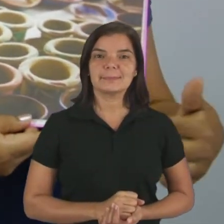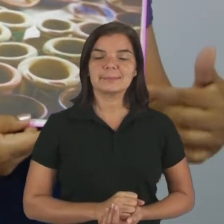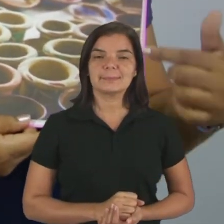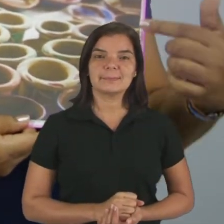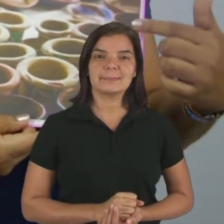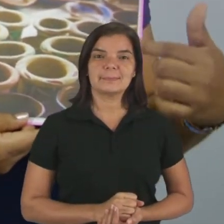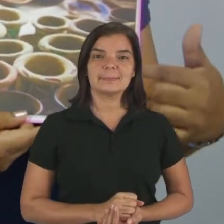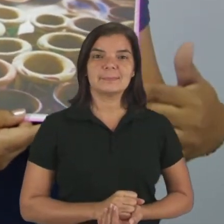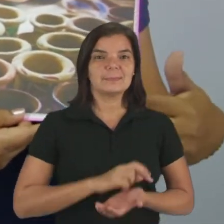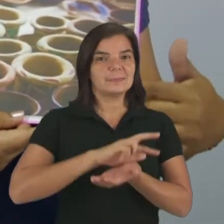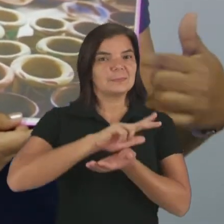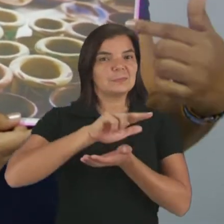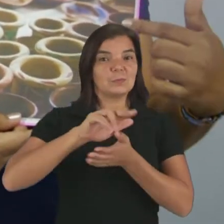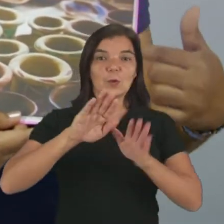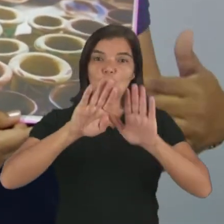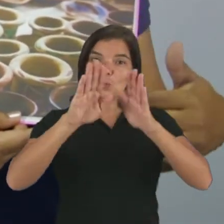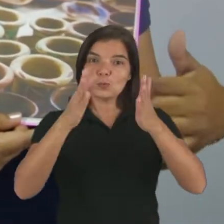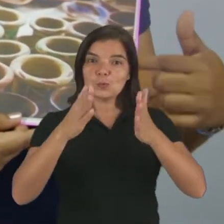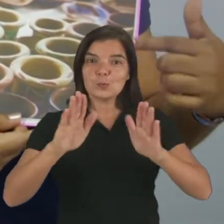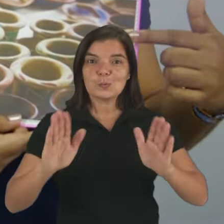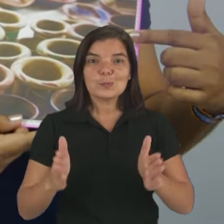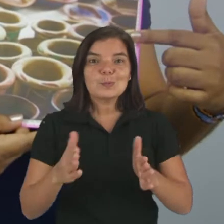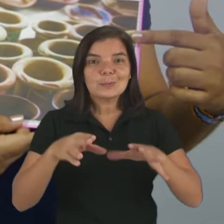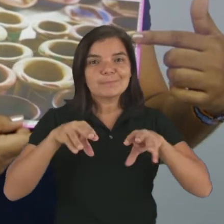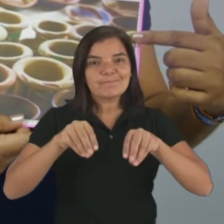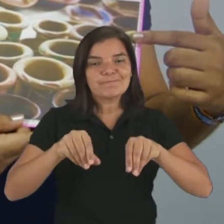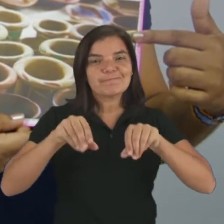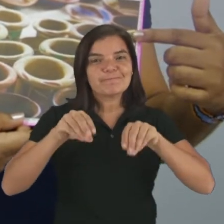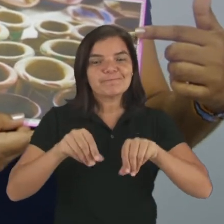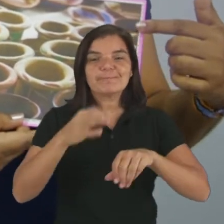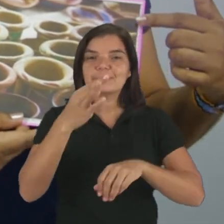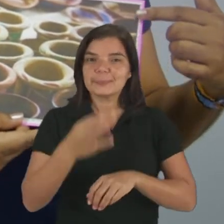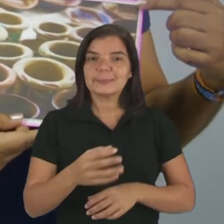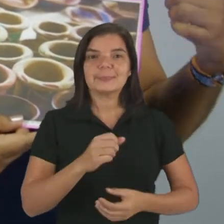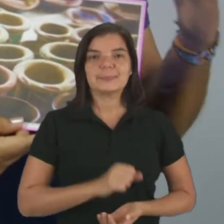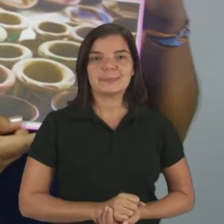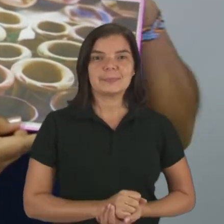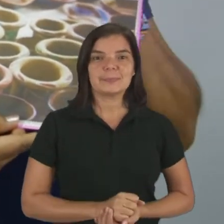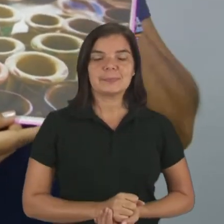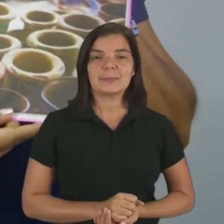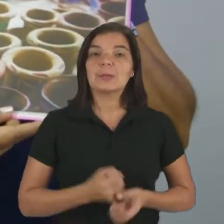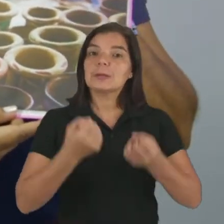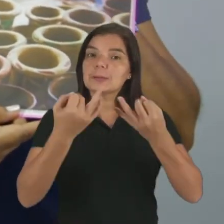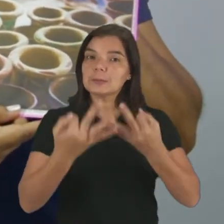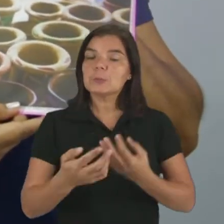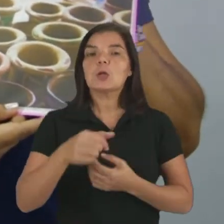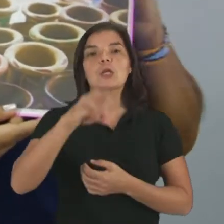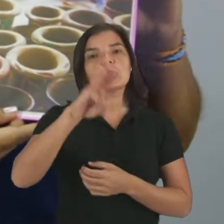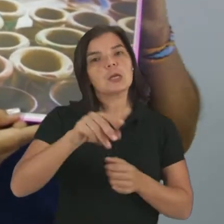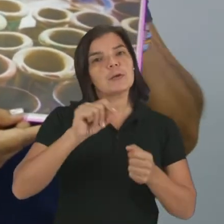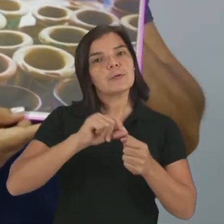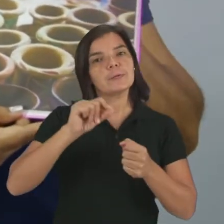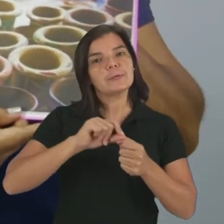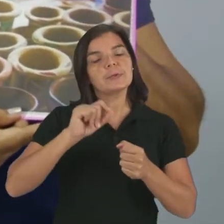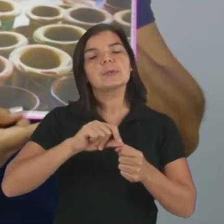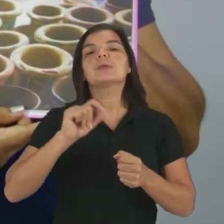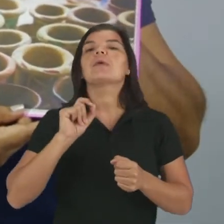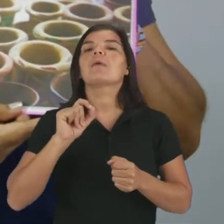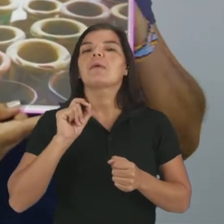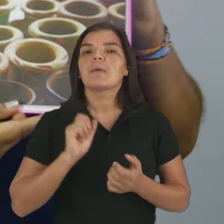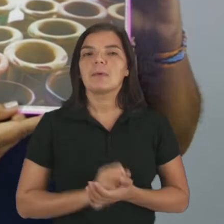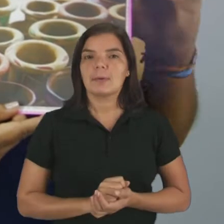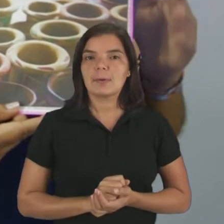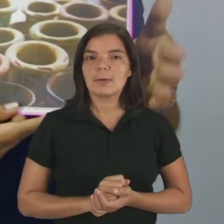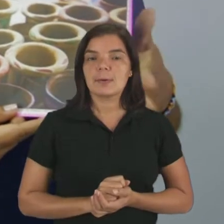São vasos, né? De cerâmica, certo? Nós falamos que quem produziu, quem produz